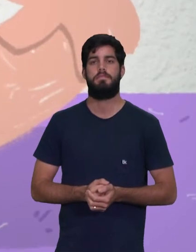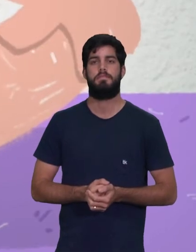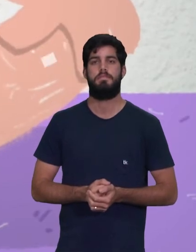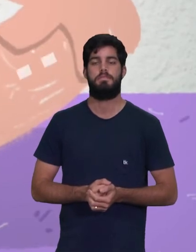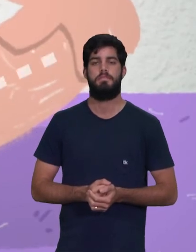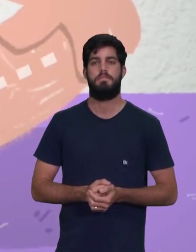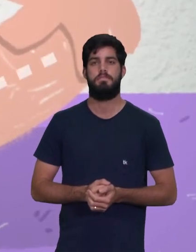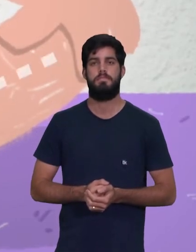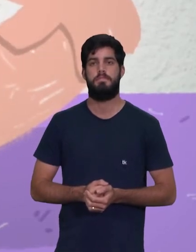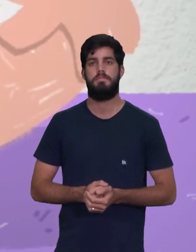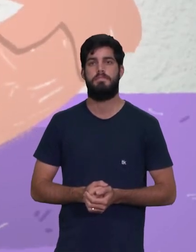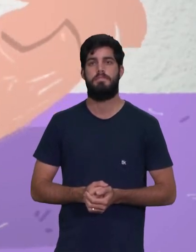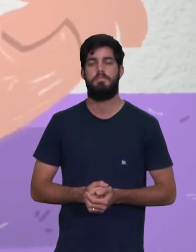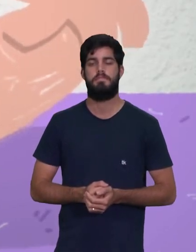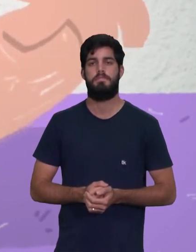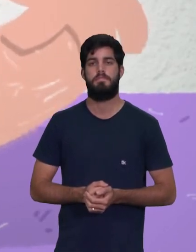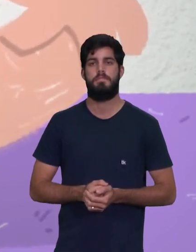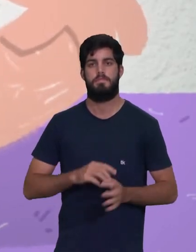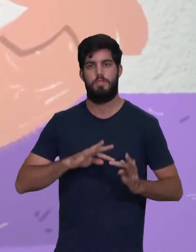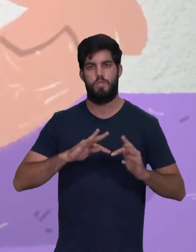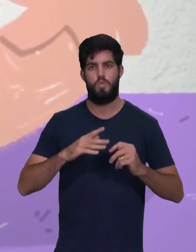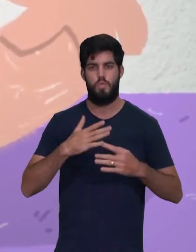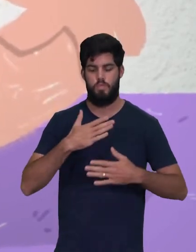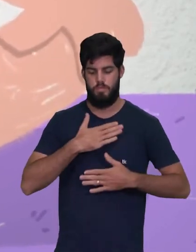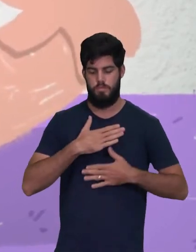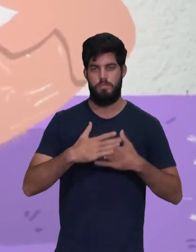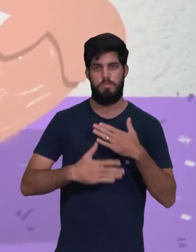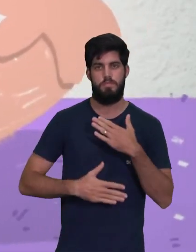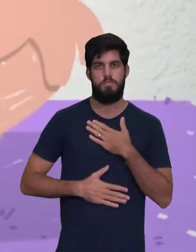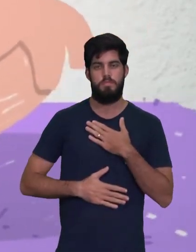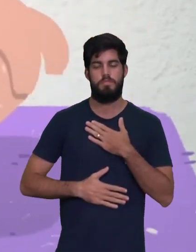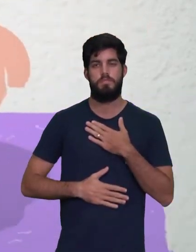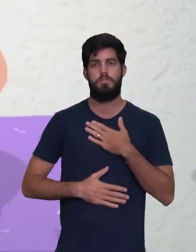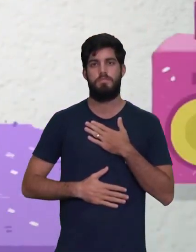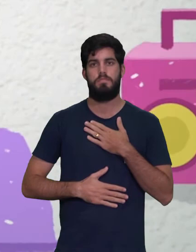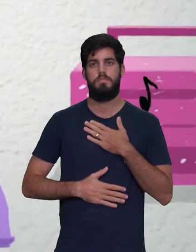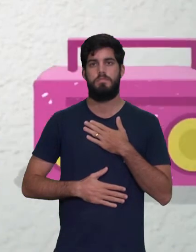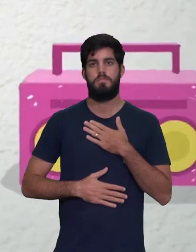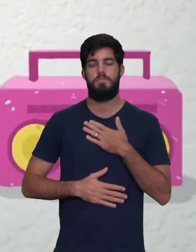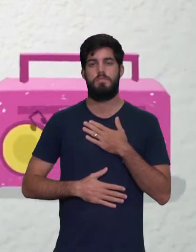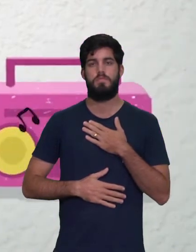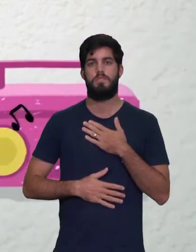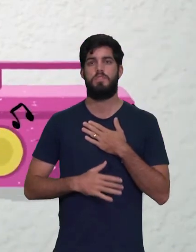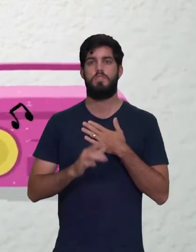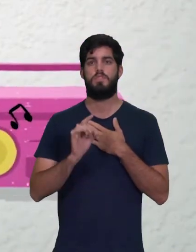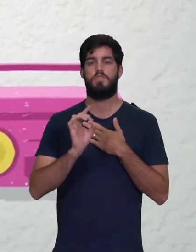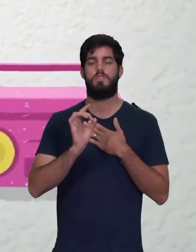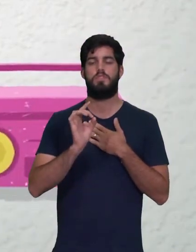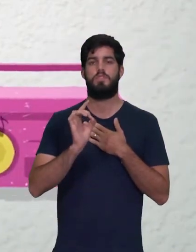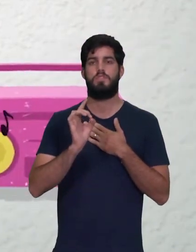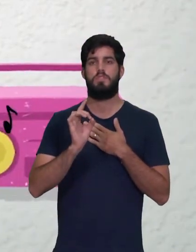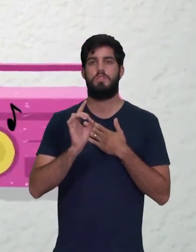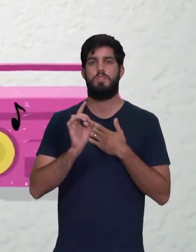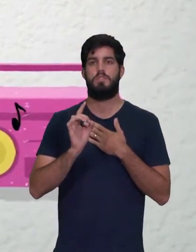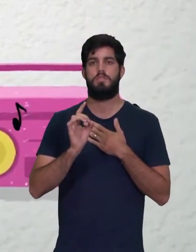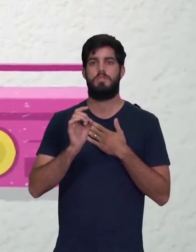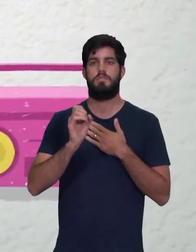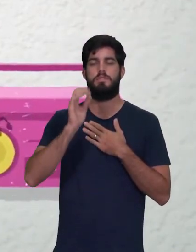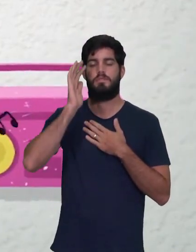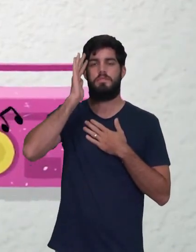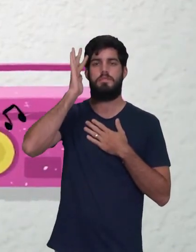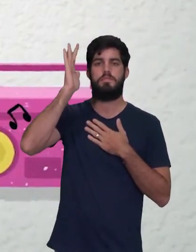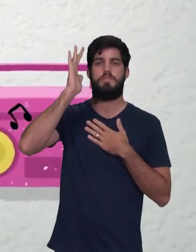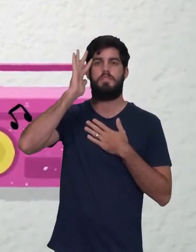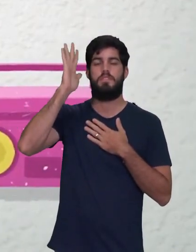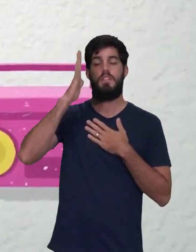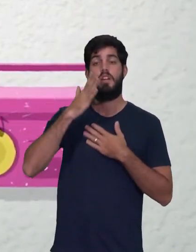pernas e pés. Fique apenas se observando